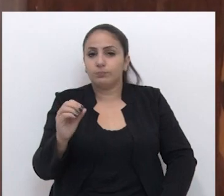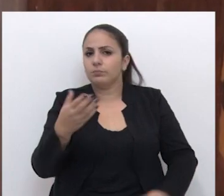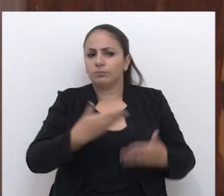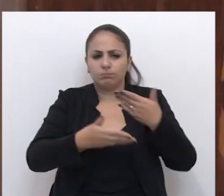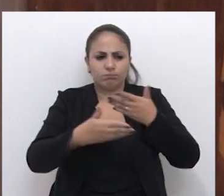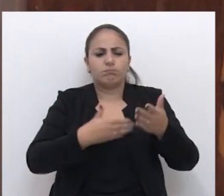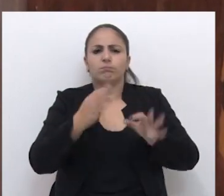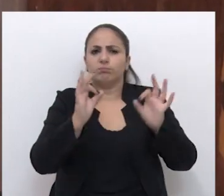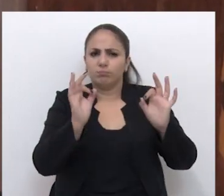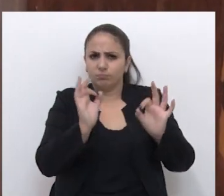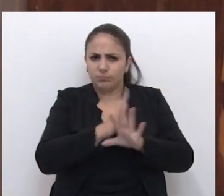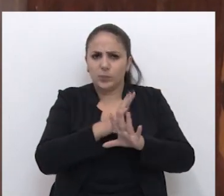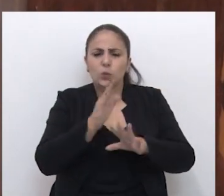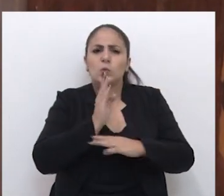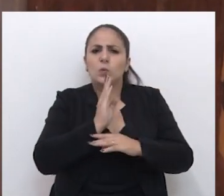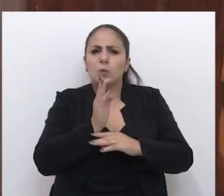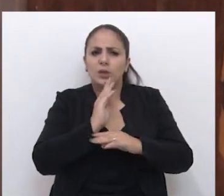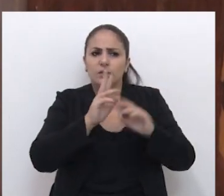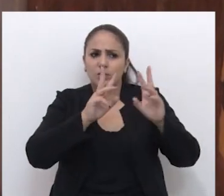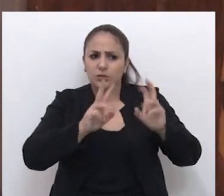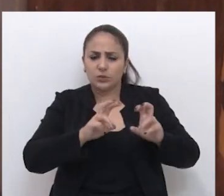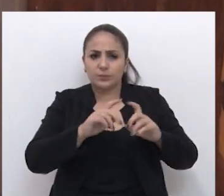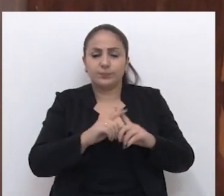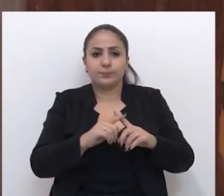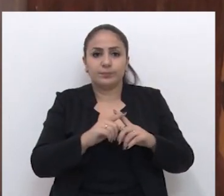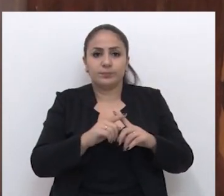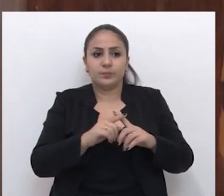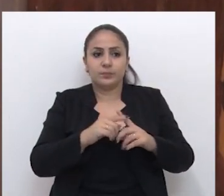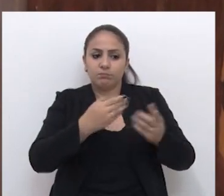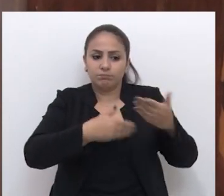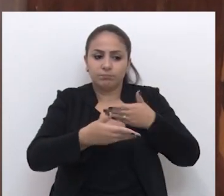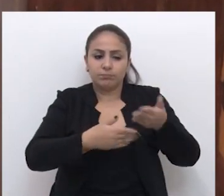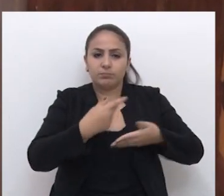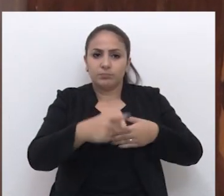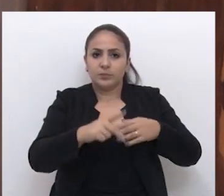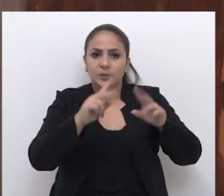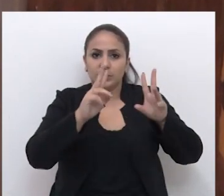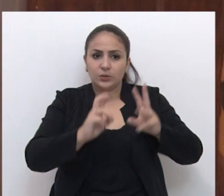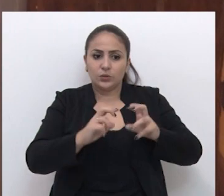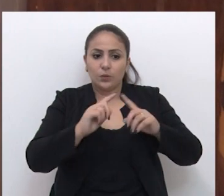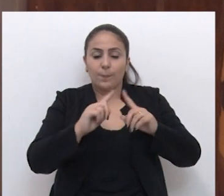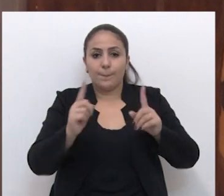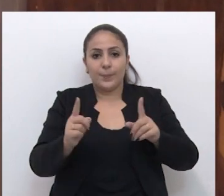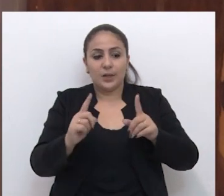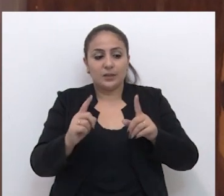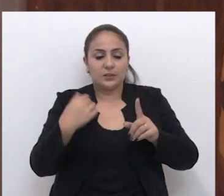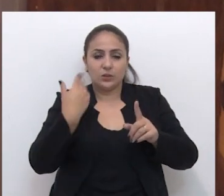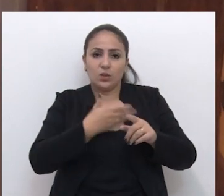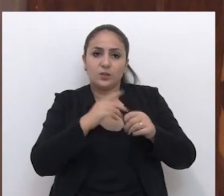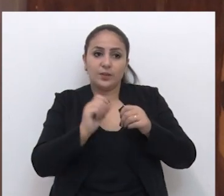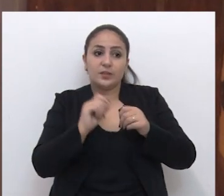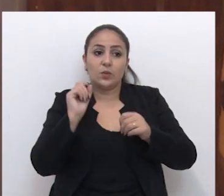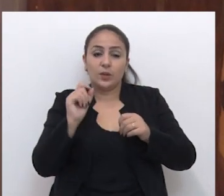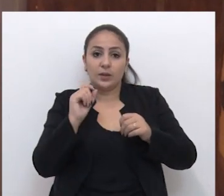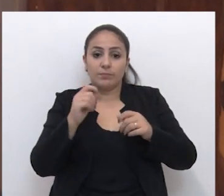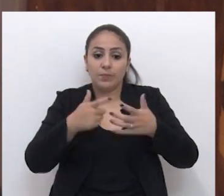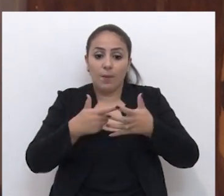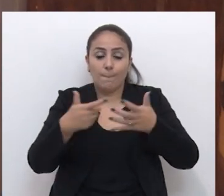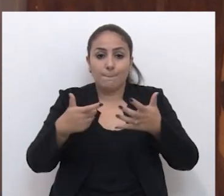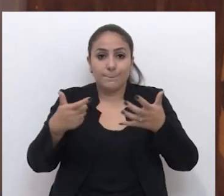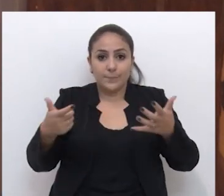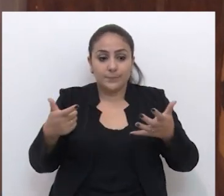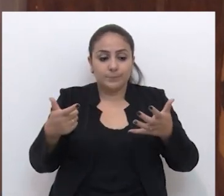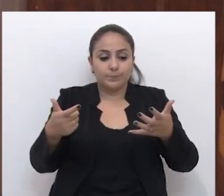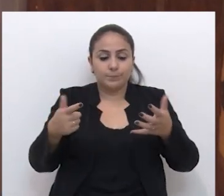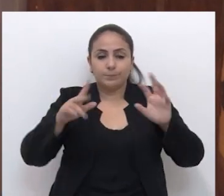pessoa muito envolvida, preparada, que conhece o tema, envolvido nessa questão. Então, o que nós temos que fazer? É